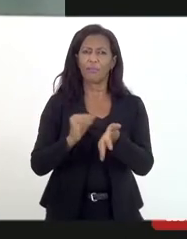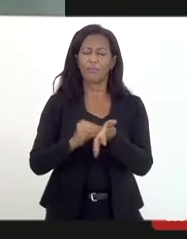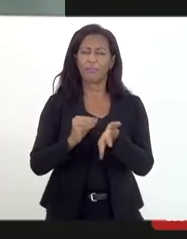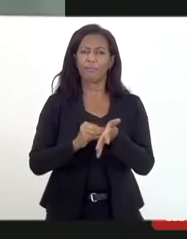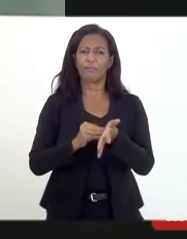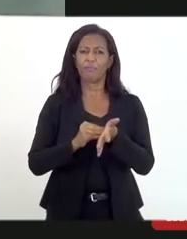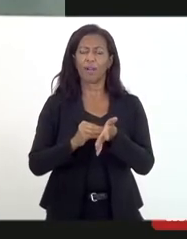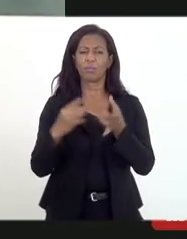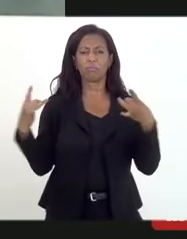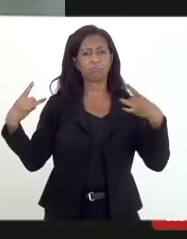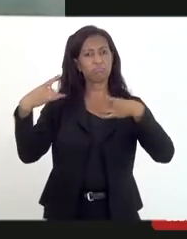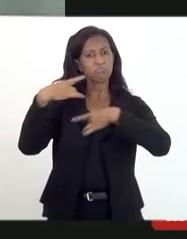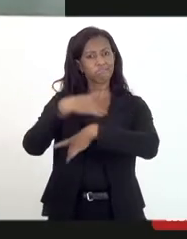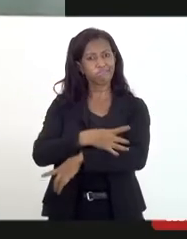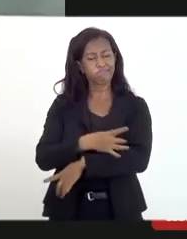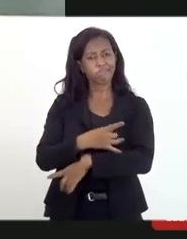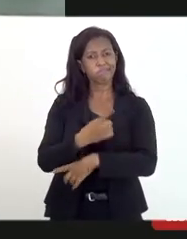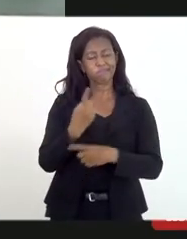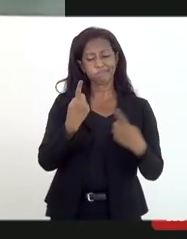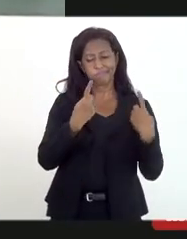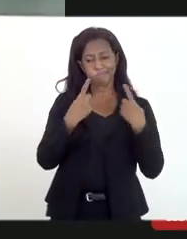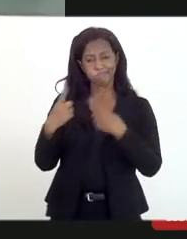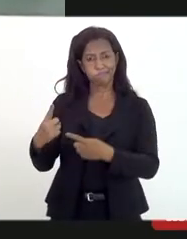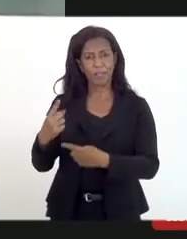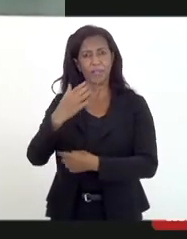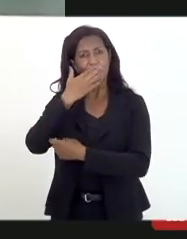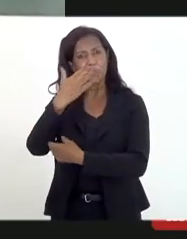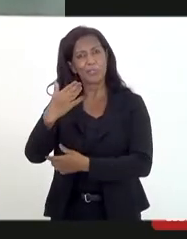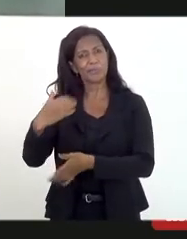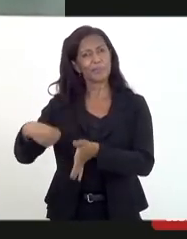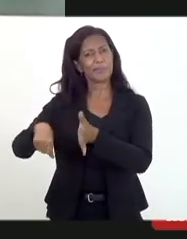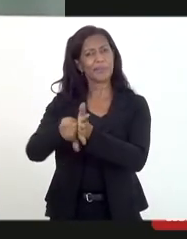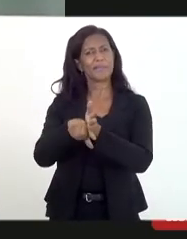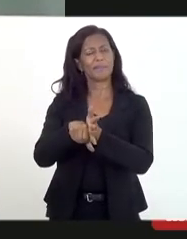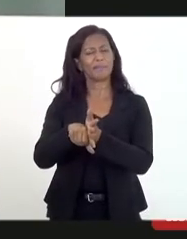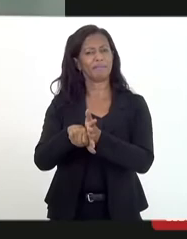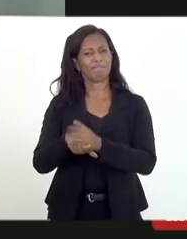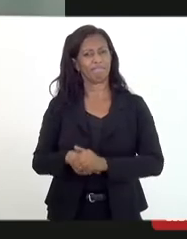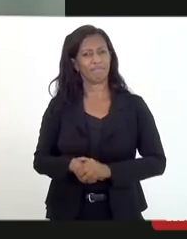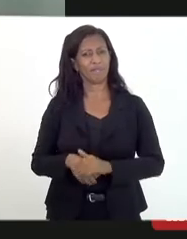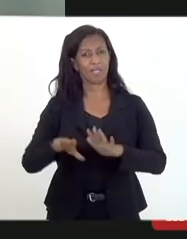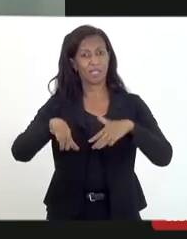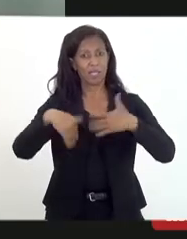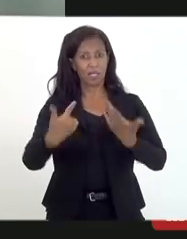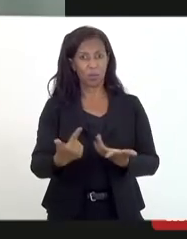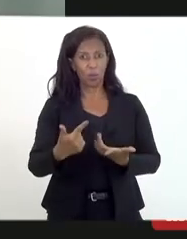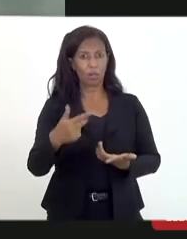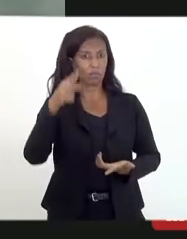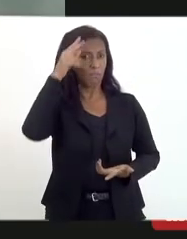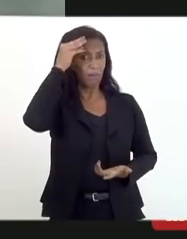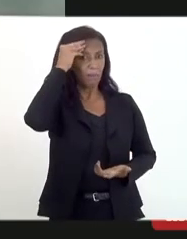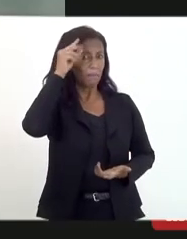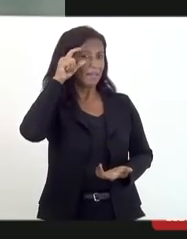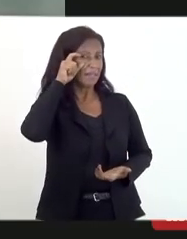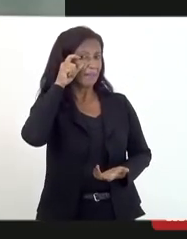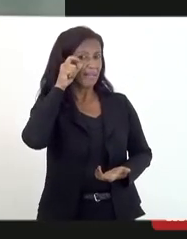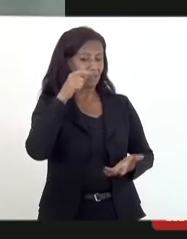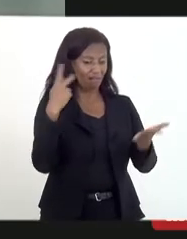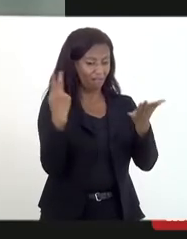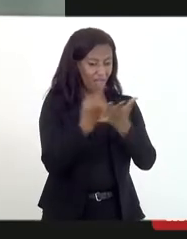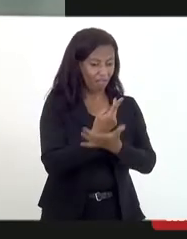eficaz para que fosse combatido esse tipo de crime. Enquanto que a lei Maria da Penha era de 2006